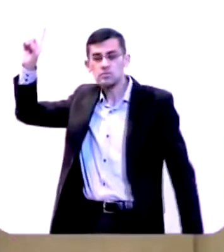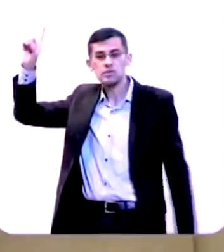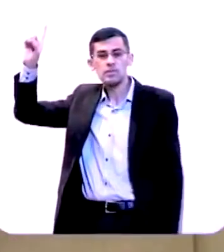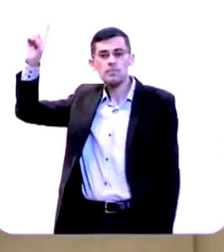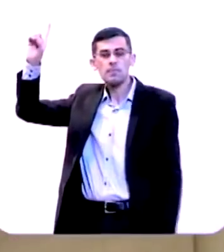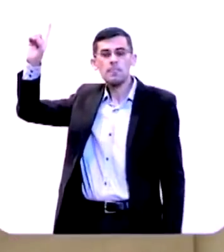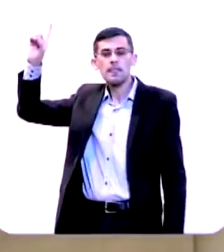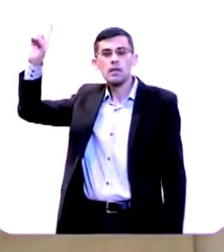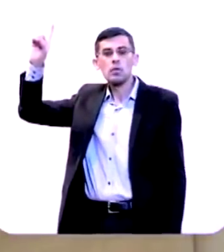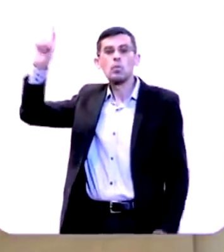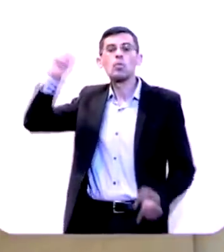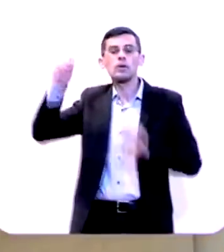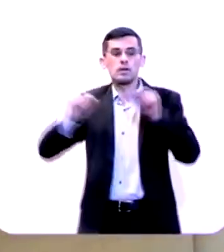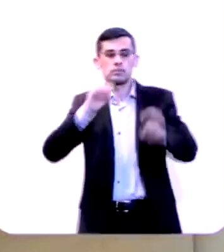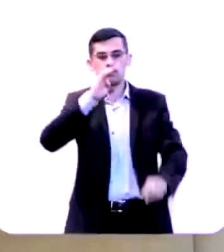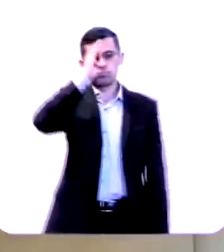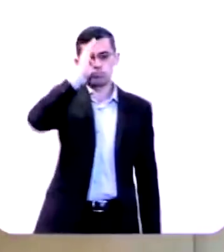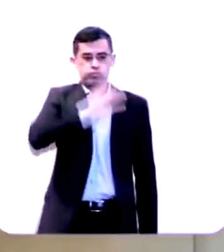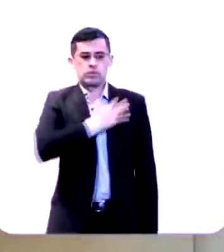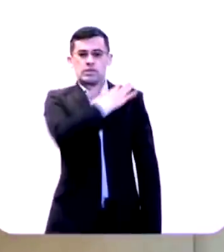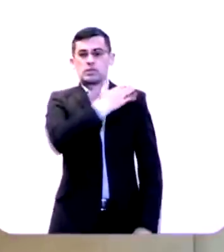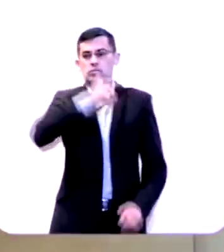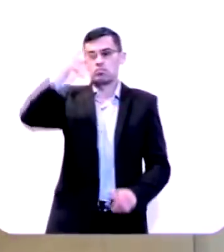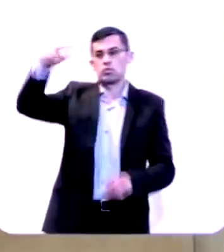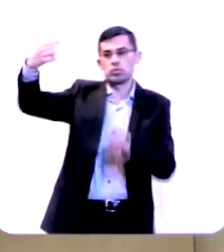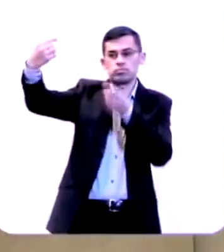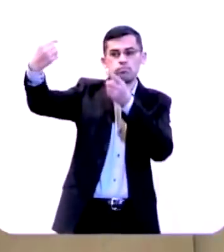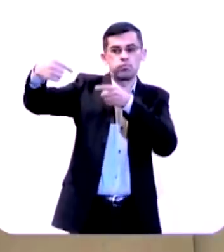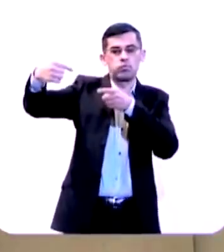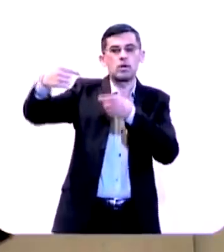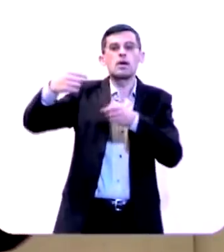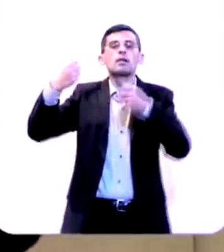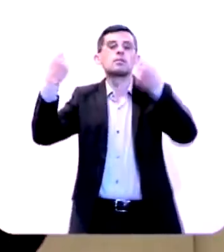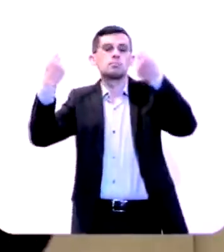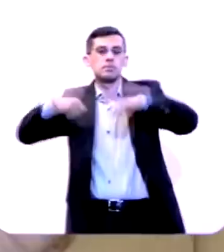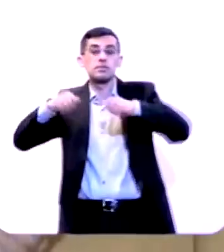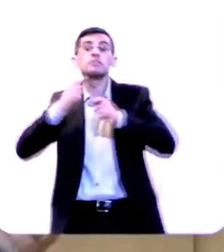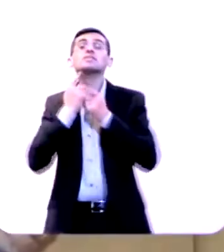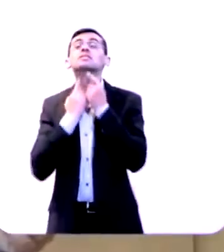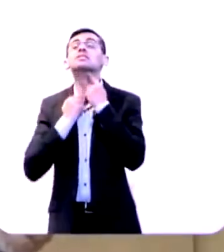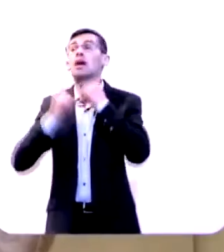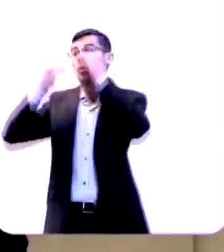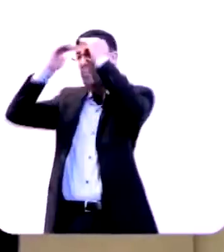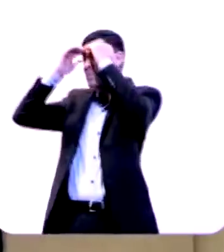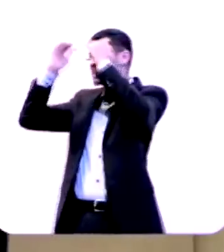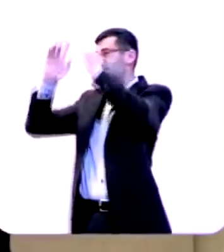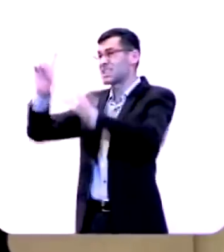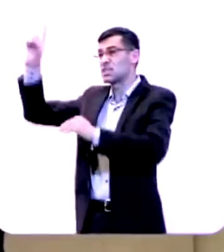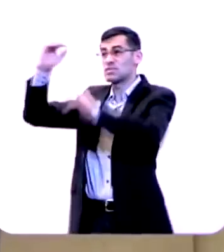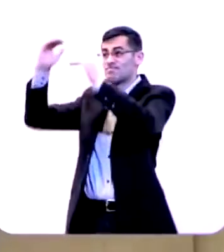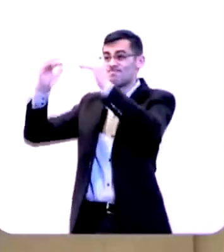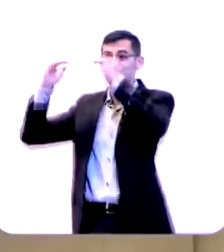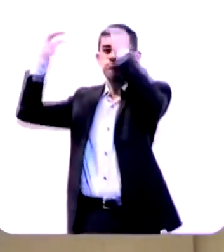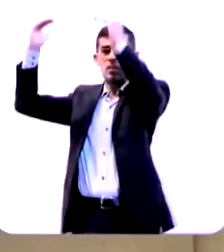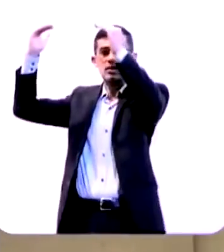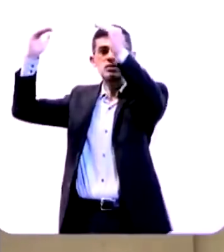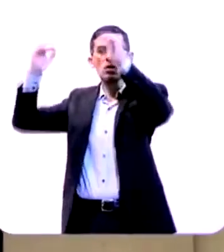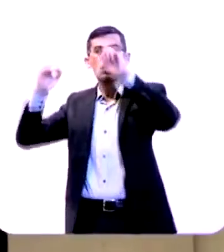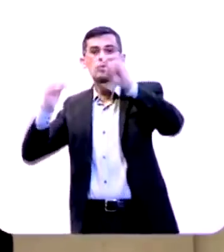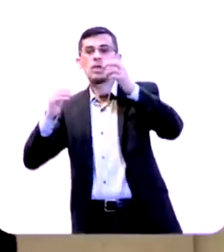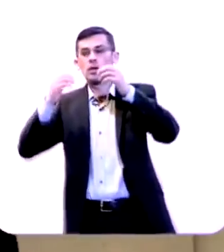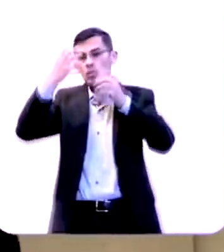Deus do que os exércitos do inimigo era preciso desejar mais obedecer a Deus do que um rei